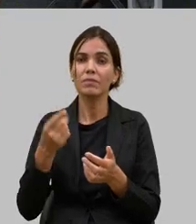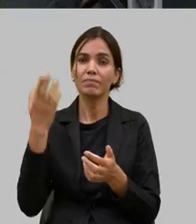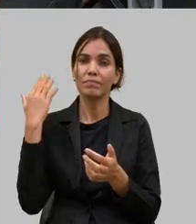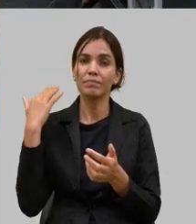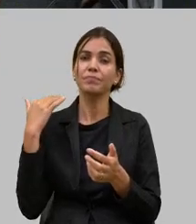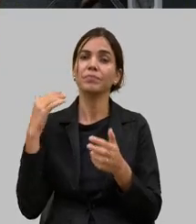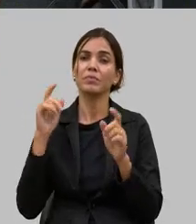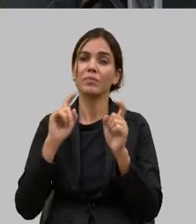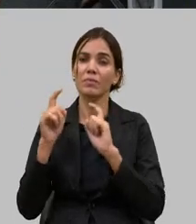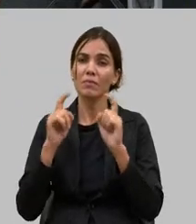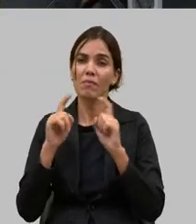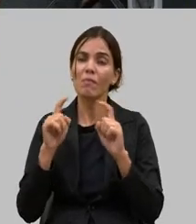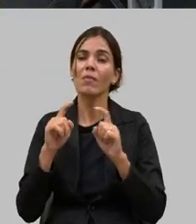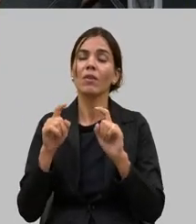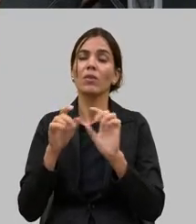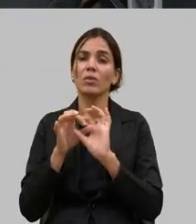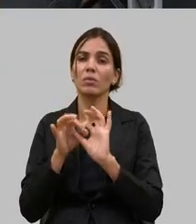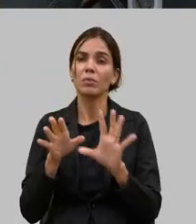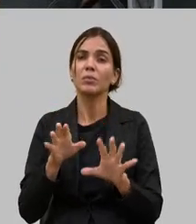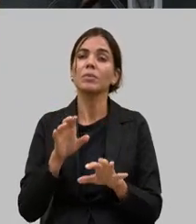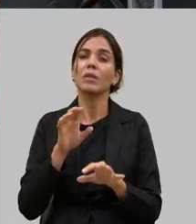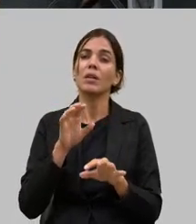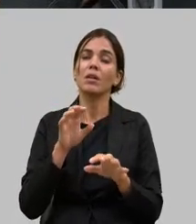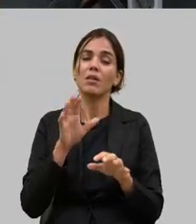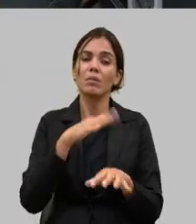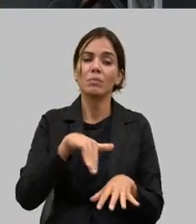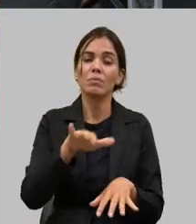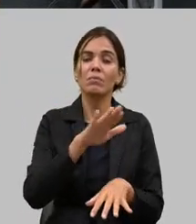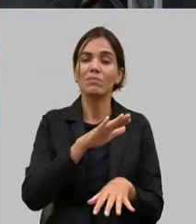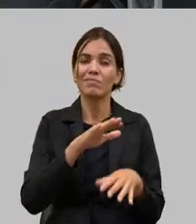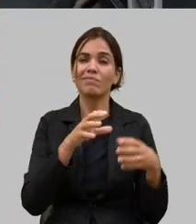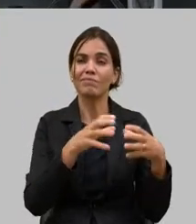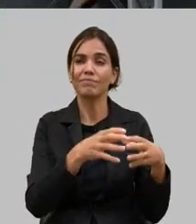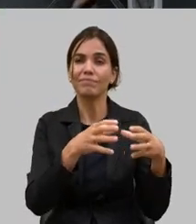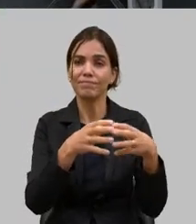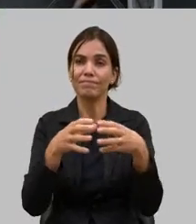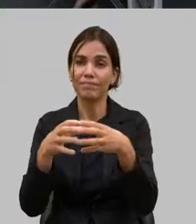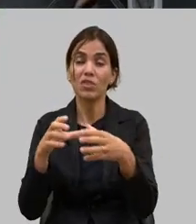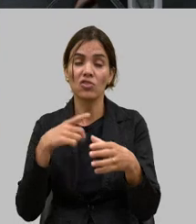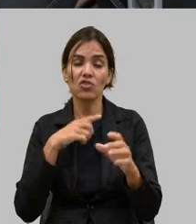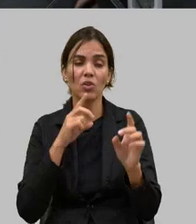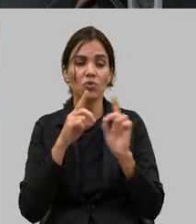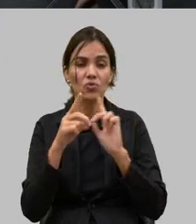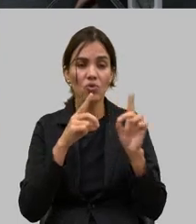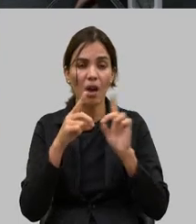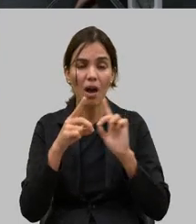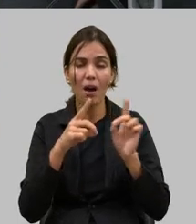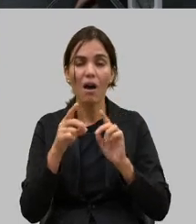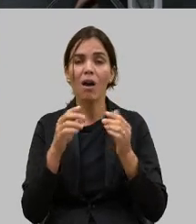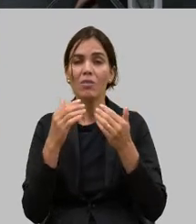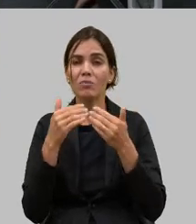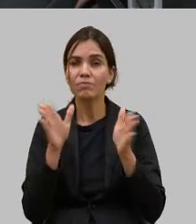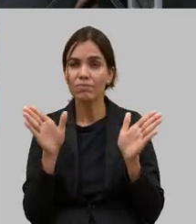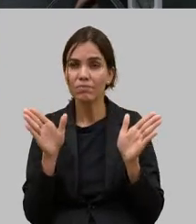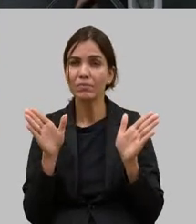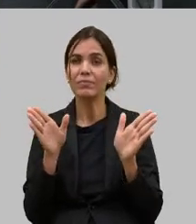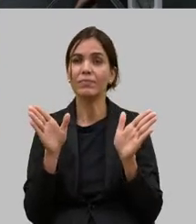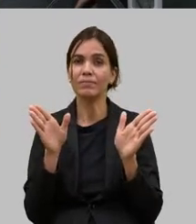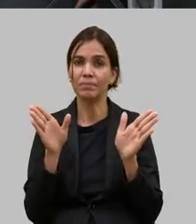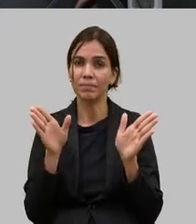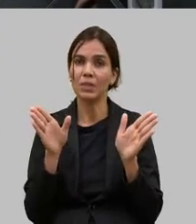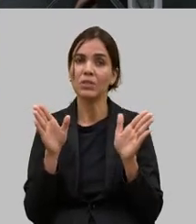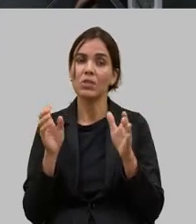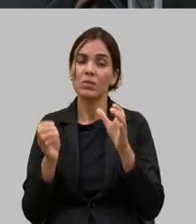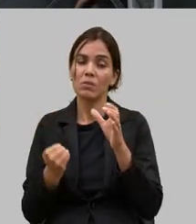barramentos o pessoal do IEF o pessoal do IGAM o pessoal da FEAM nós temos hoje um diálogo muito aberto montamos lá na secretaria um núcleo de